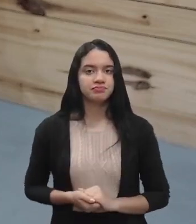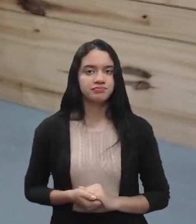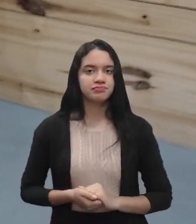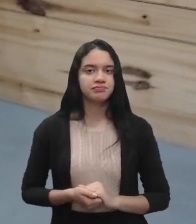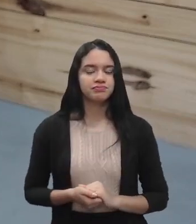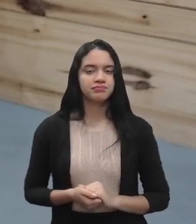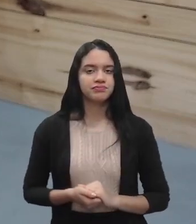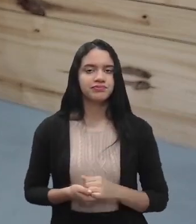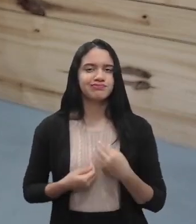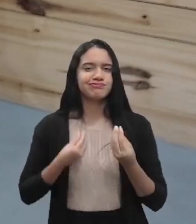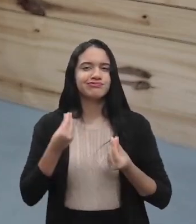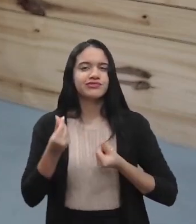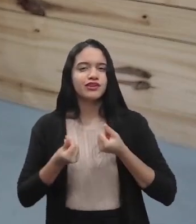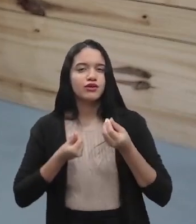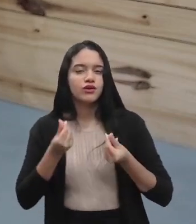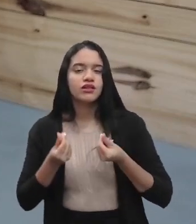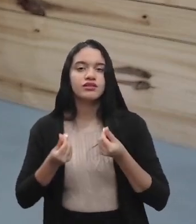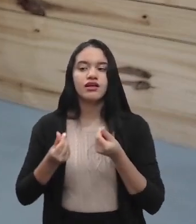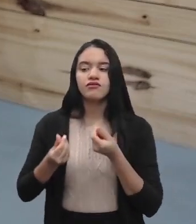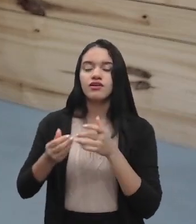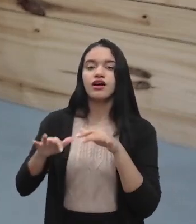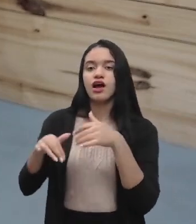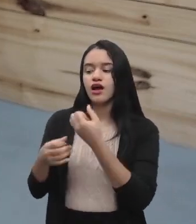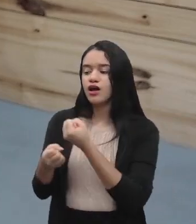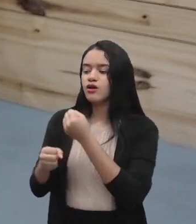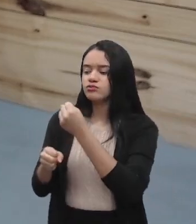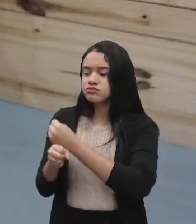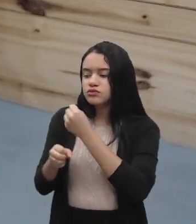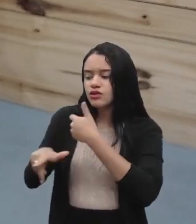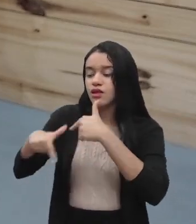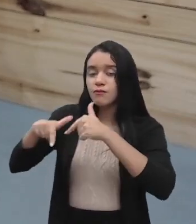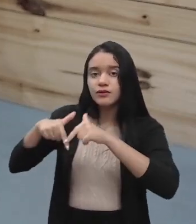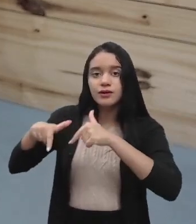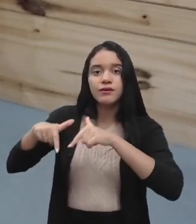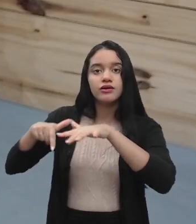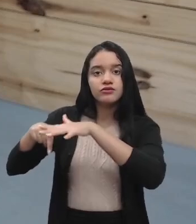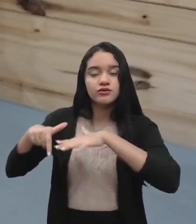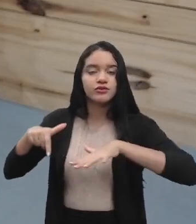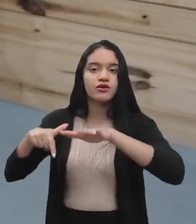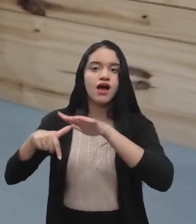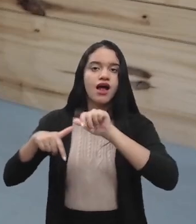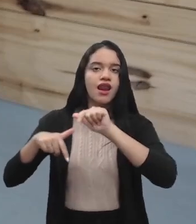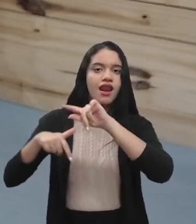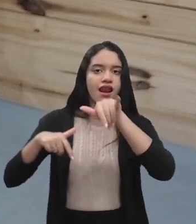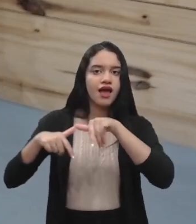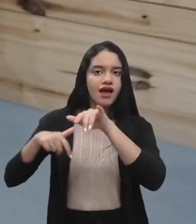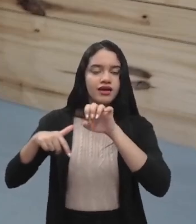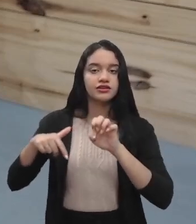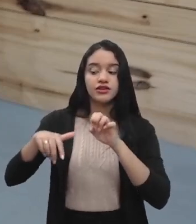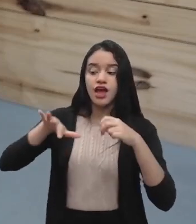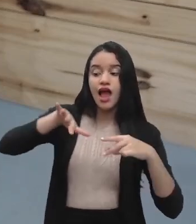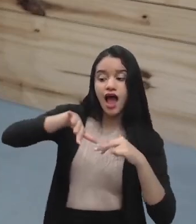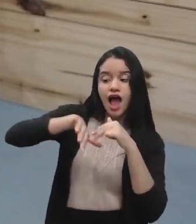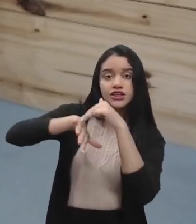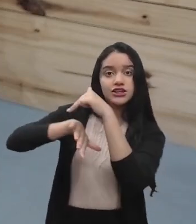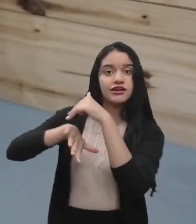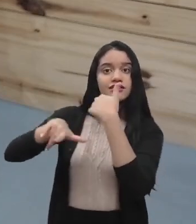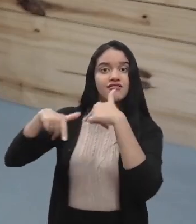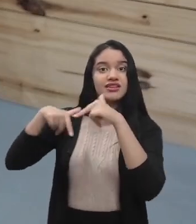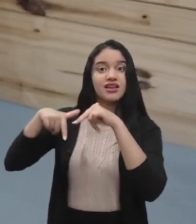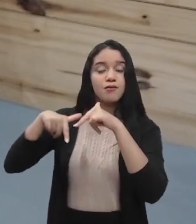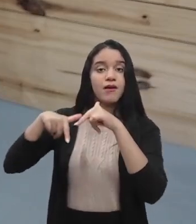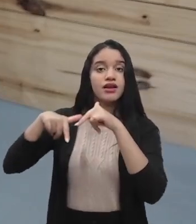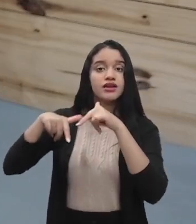Era assim, uma laje e aí a escada que ele estava trabalhando bateu no fio de alta